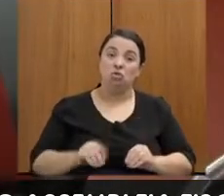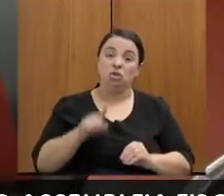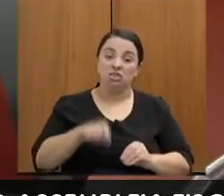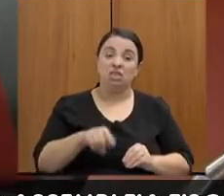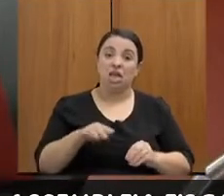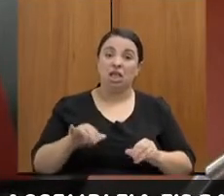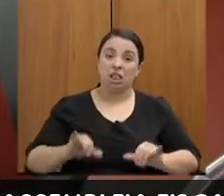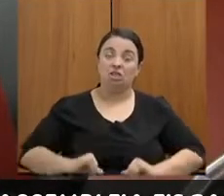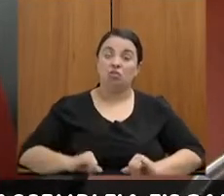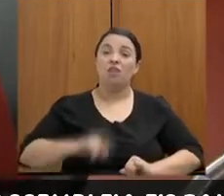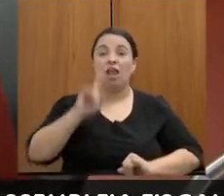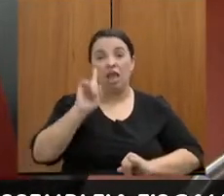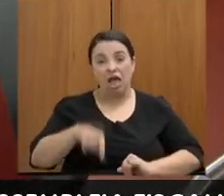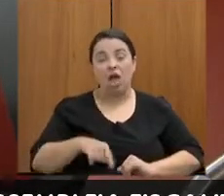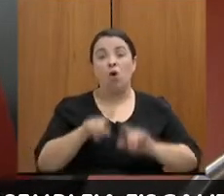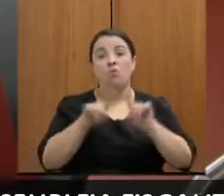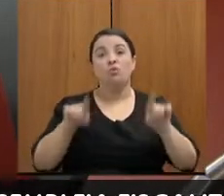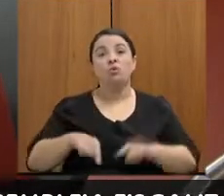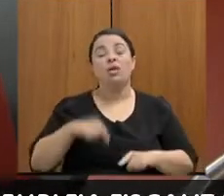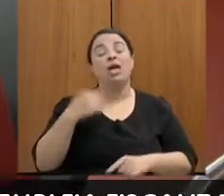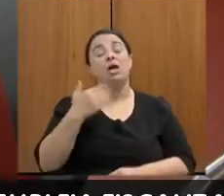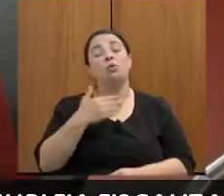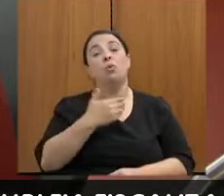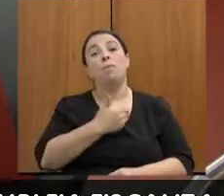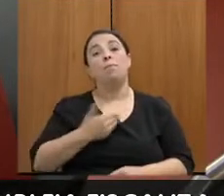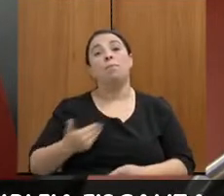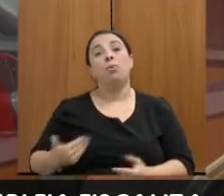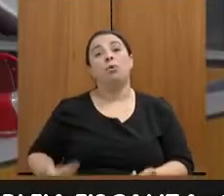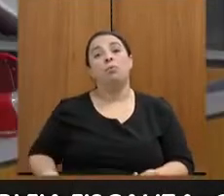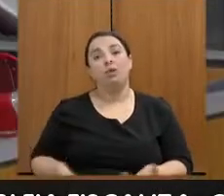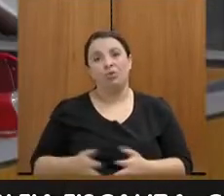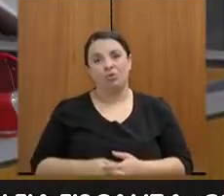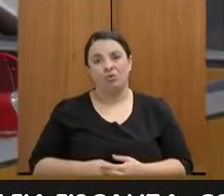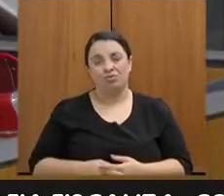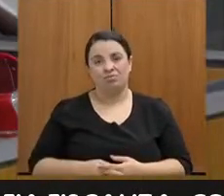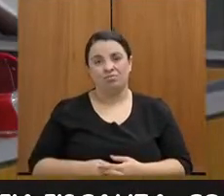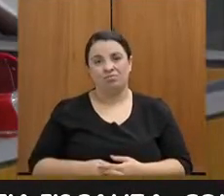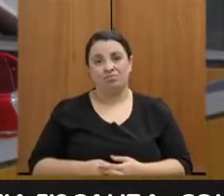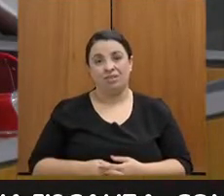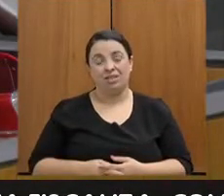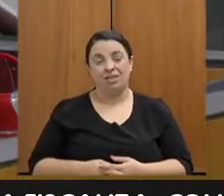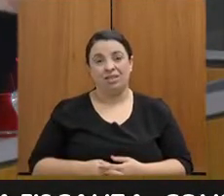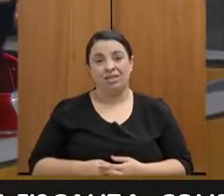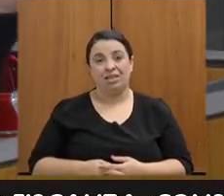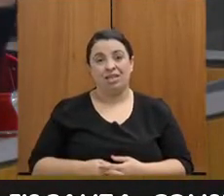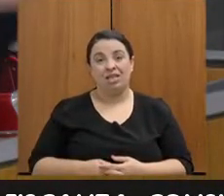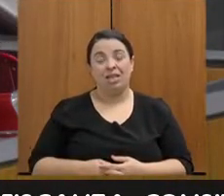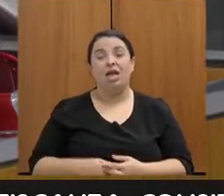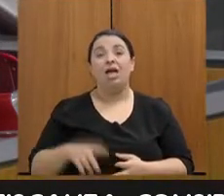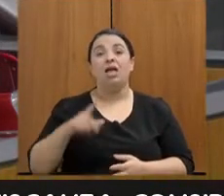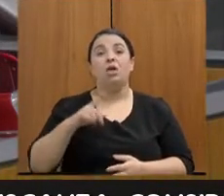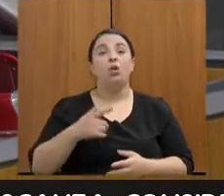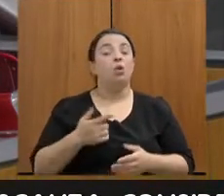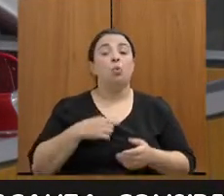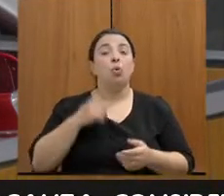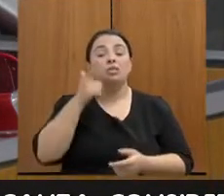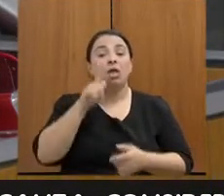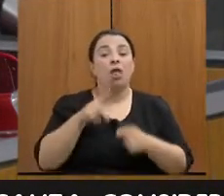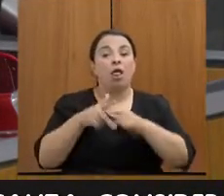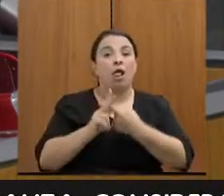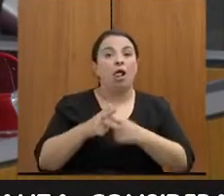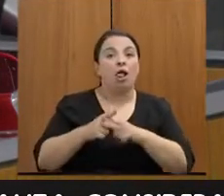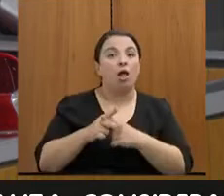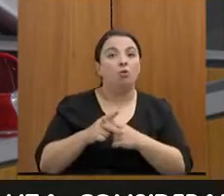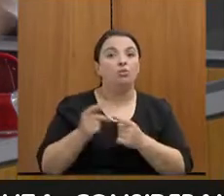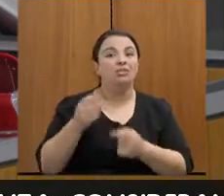em dia a primeira parcela. São quatro anos sem vocês praticarem o reajuste do piso salarial que está na Constituição. Vocês não tiraram o